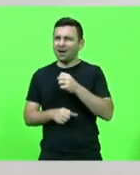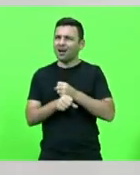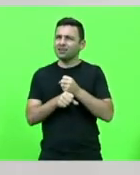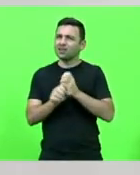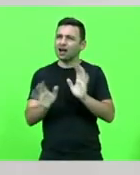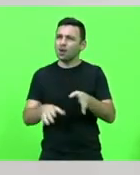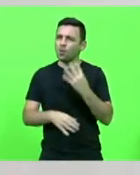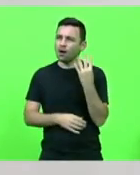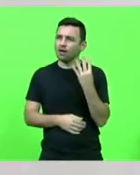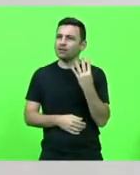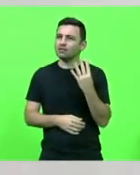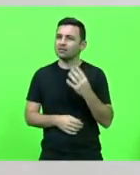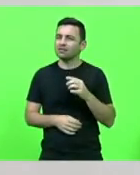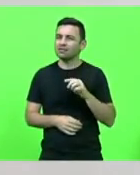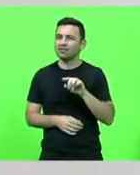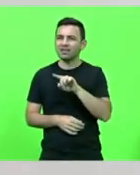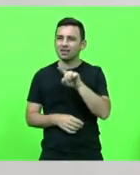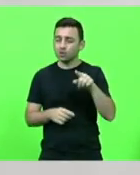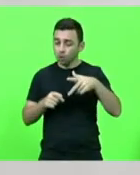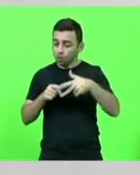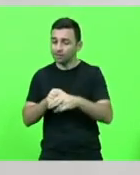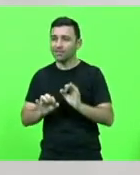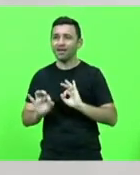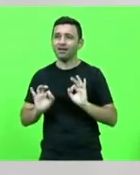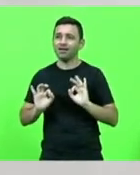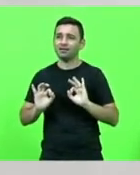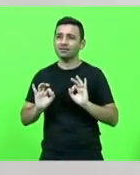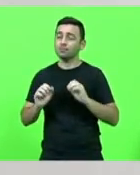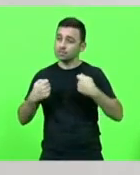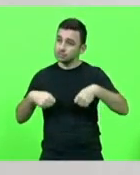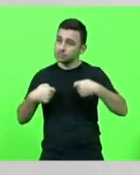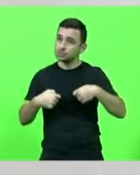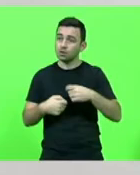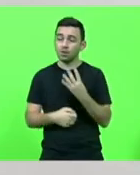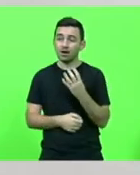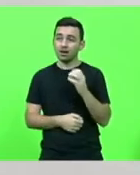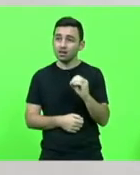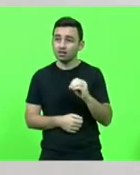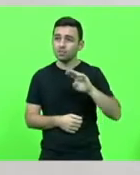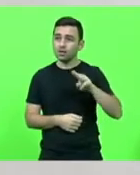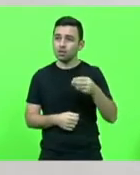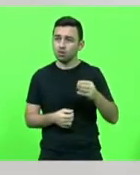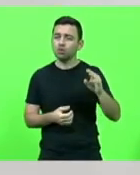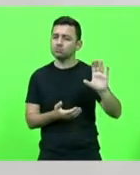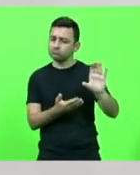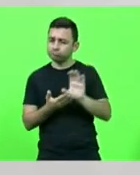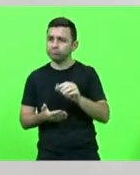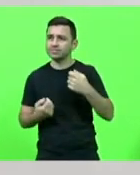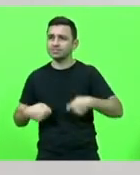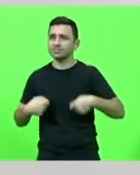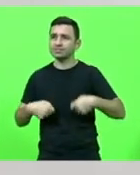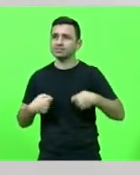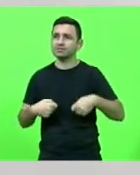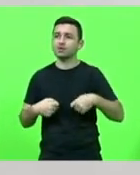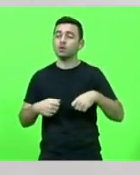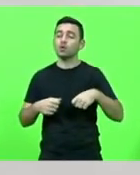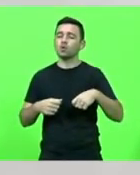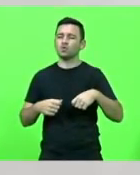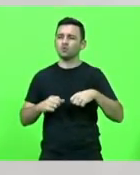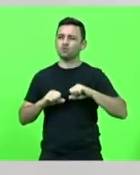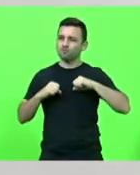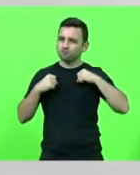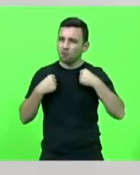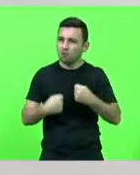não fizesse esse corte que voltasse esses quarenta e poucos milhões porque o governo do estado está se esforçando em botar o recurso estadual